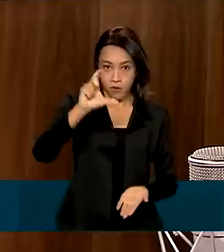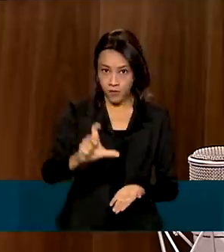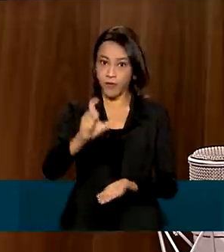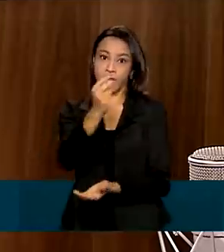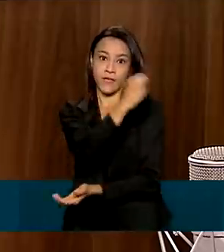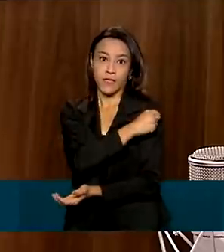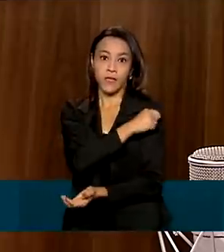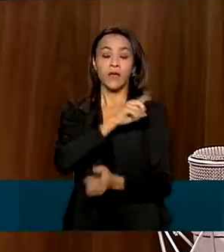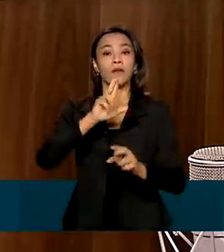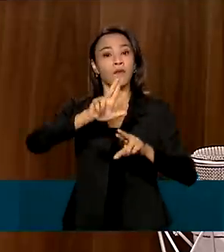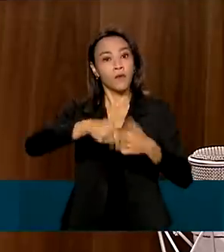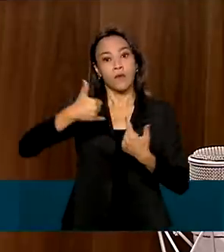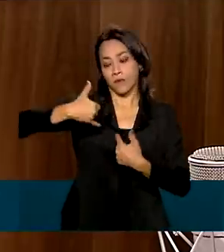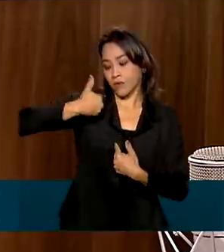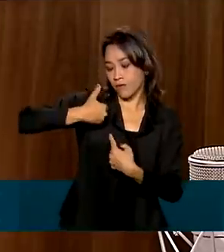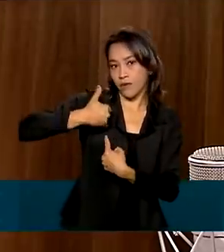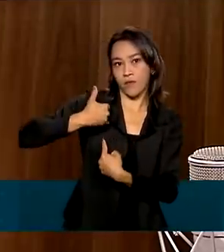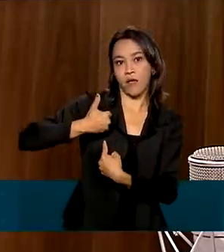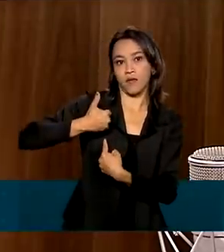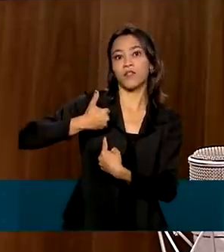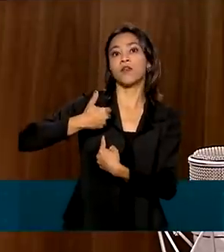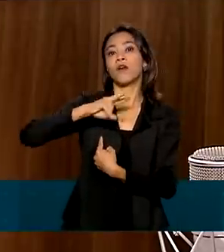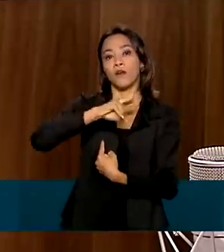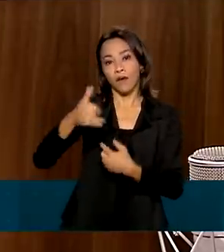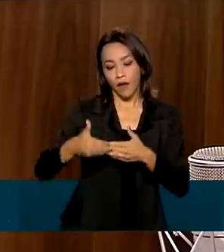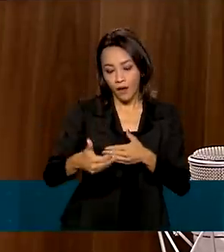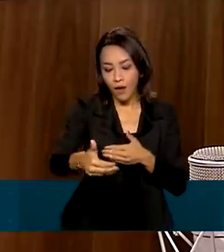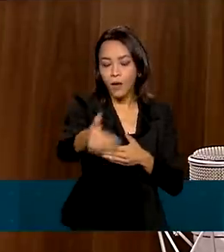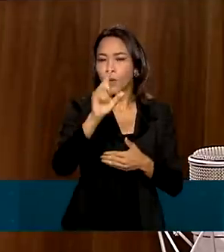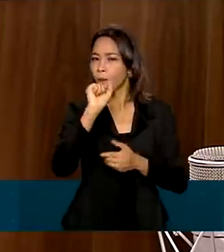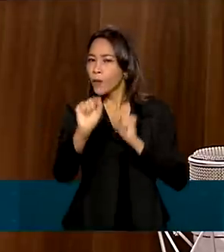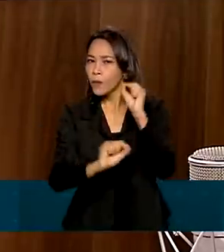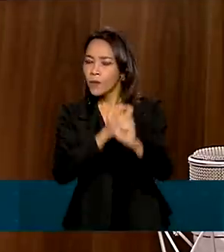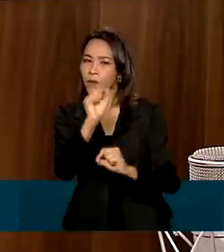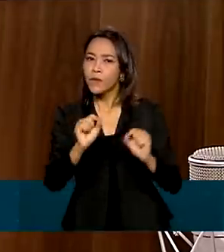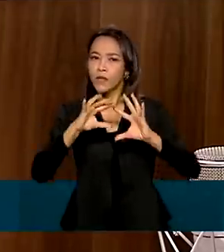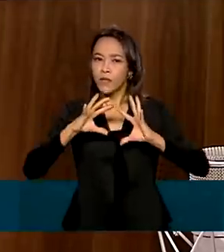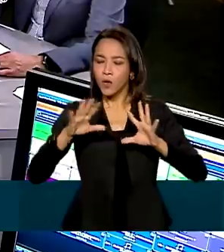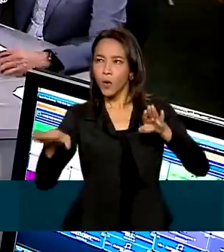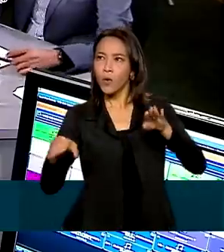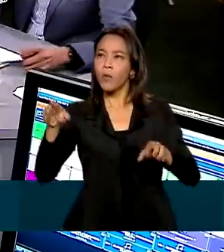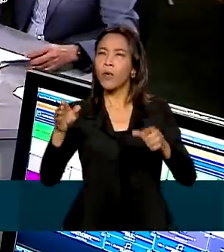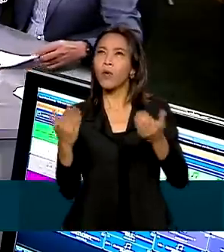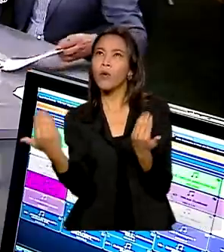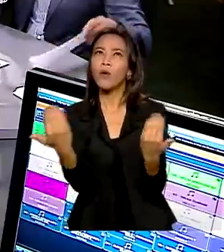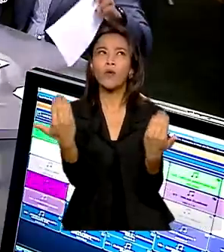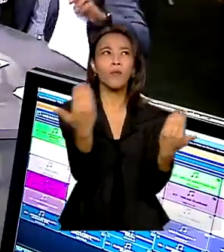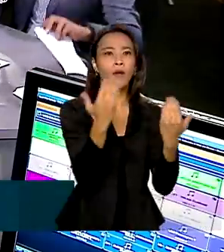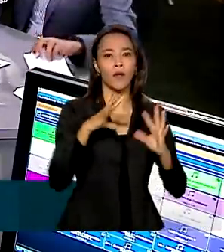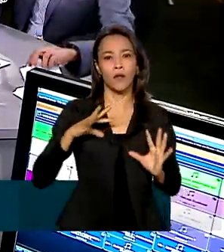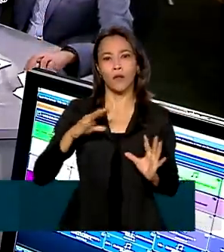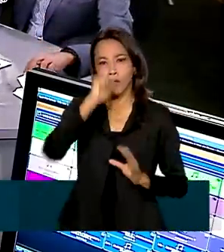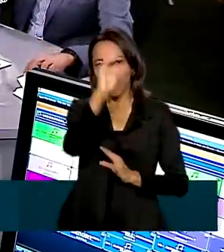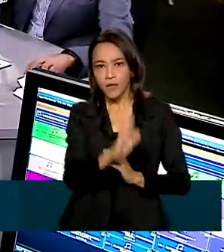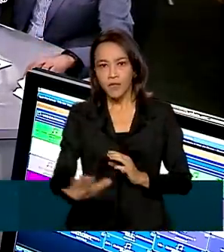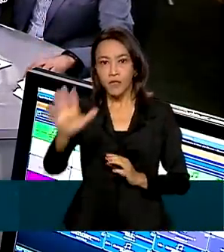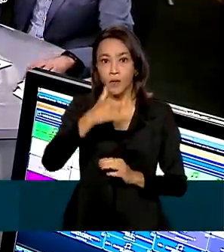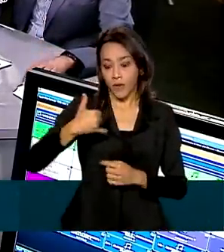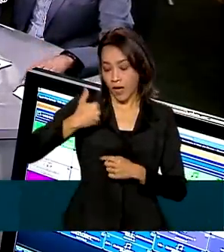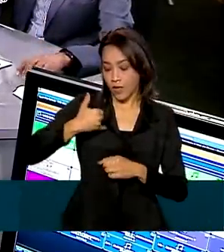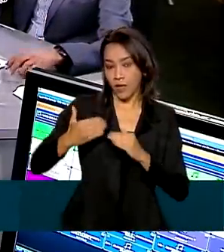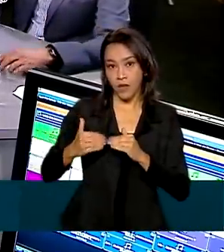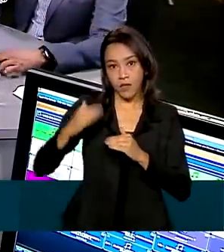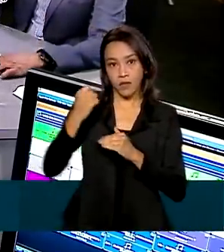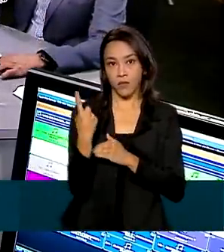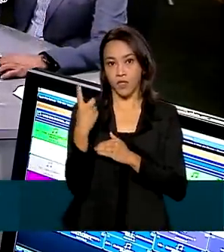etária decrescente. A medida será tomada para equiparar em todo o país a idade das pessoas acima de 18